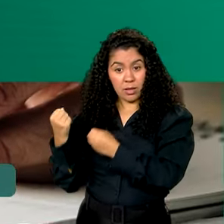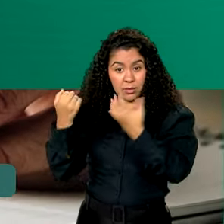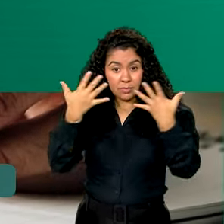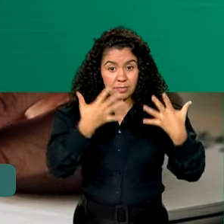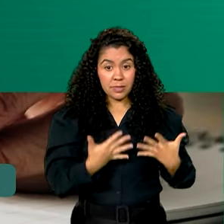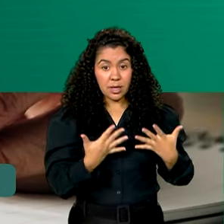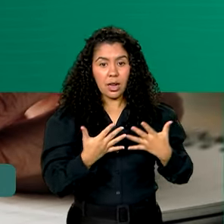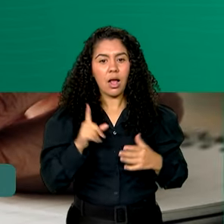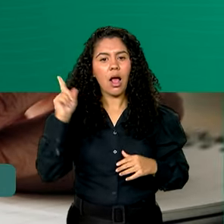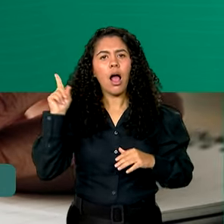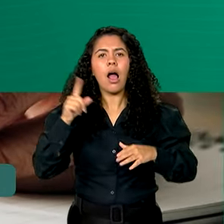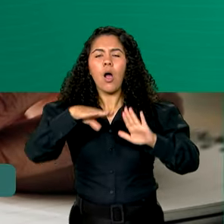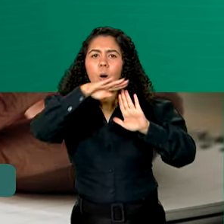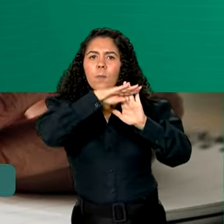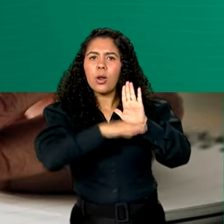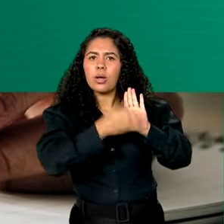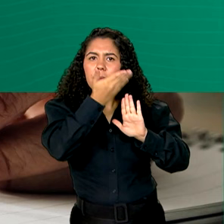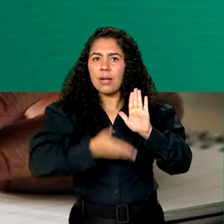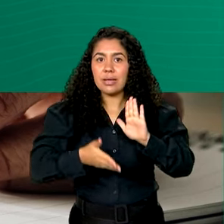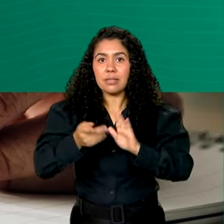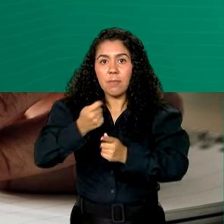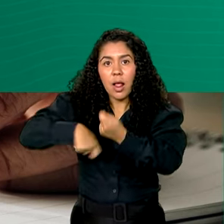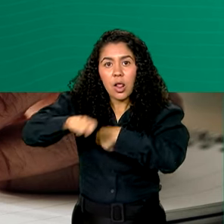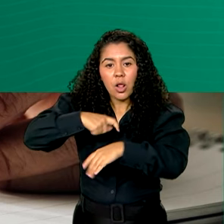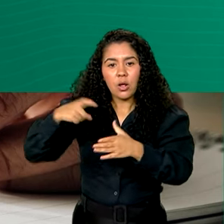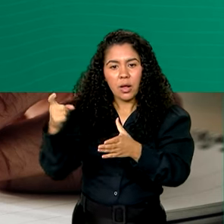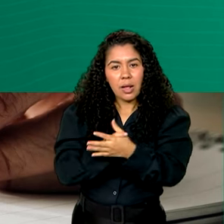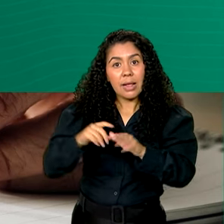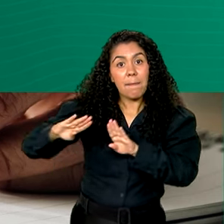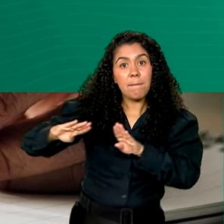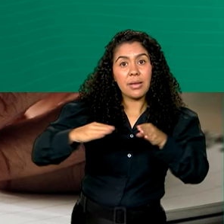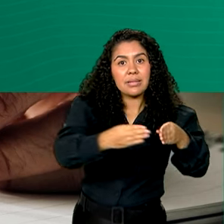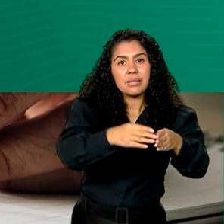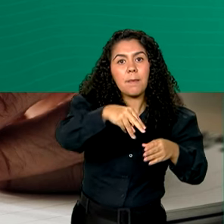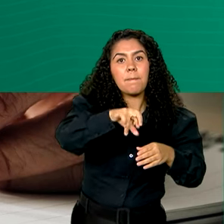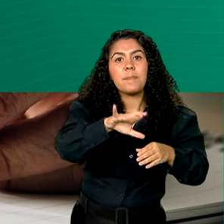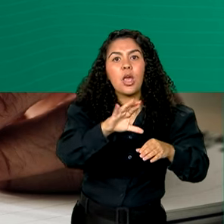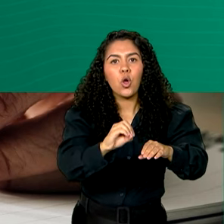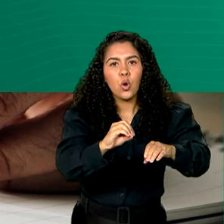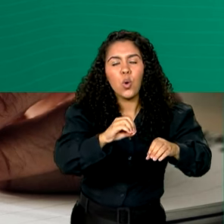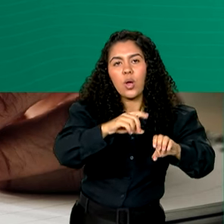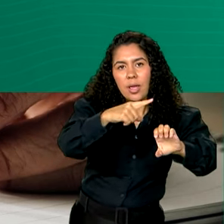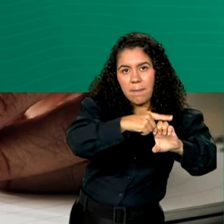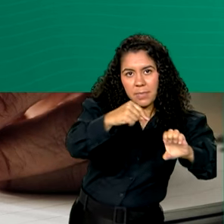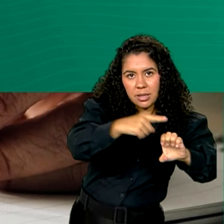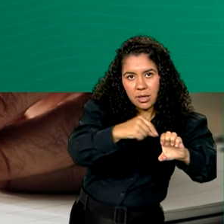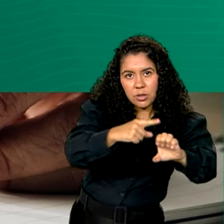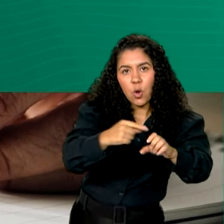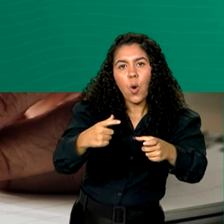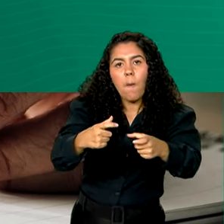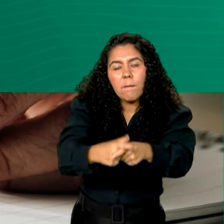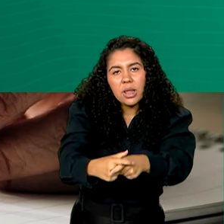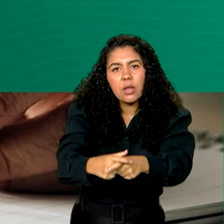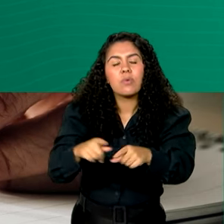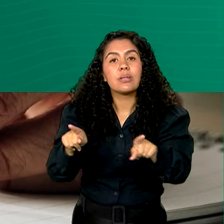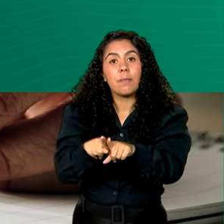Pequenos Negócios é voltado para microempreendedores individuais, MEI, micro e pequenas empresas com faturamento anual